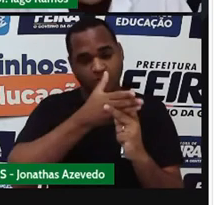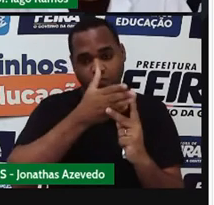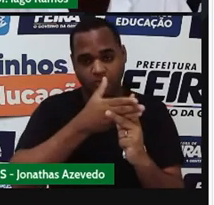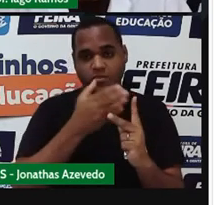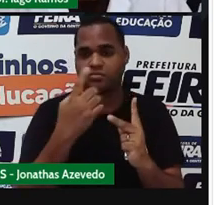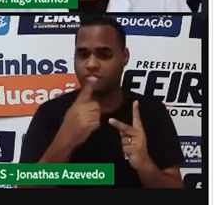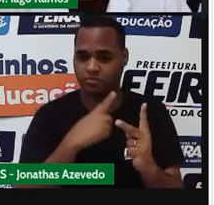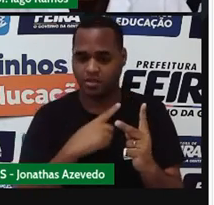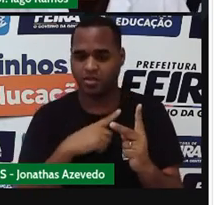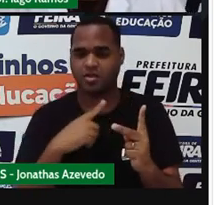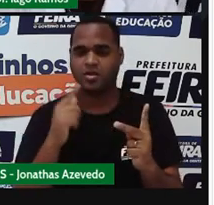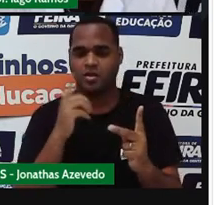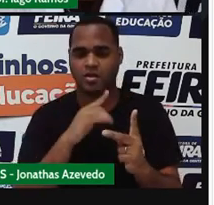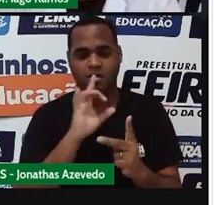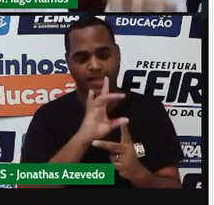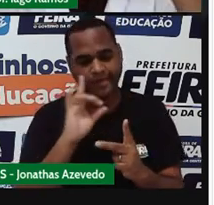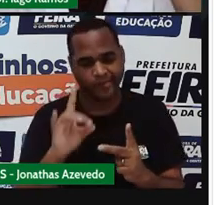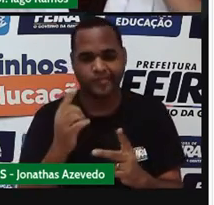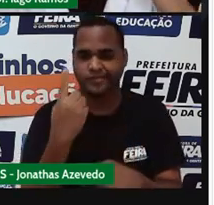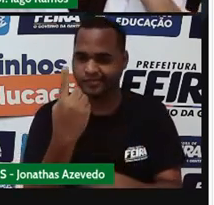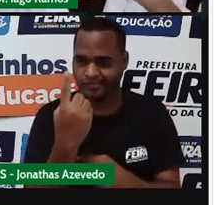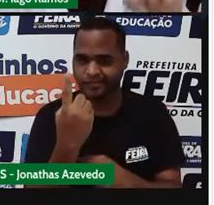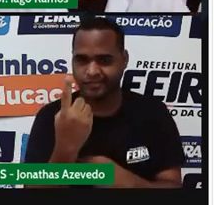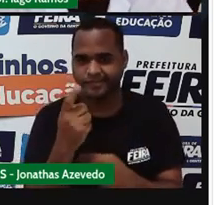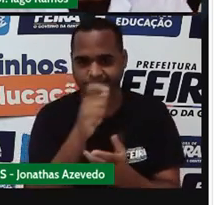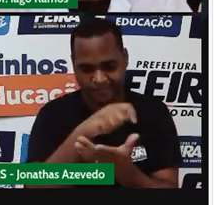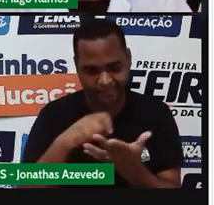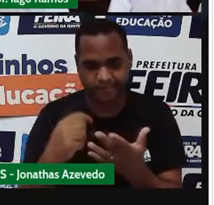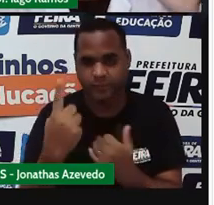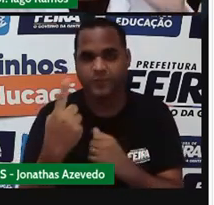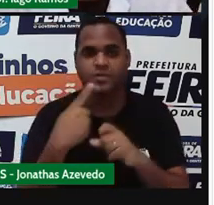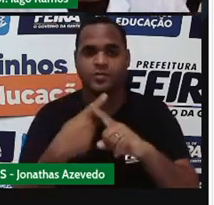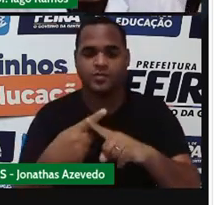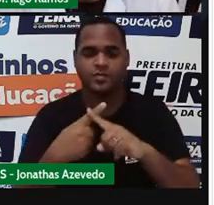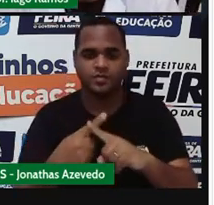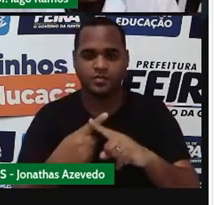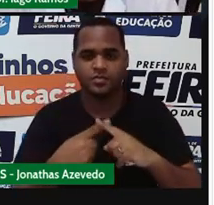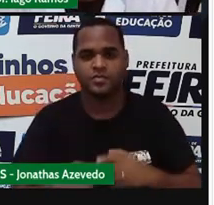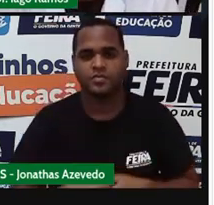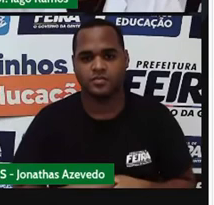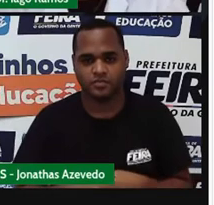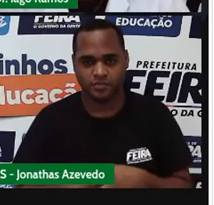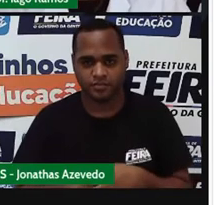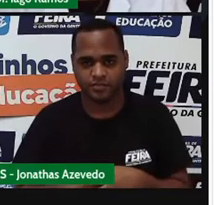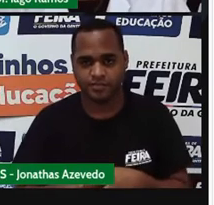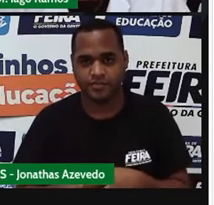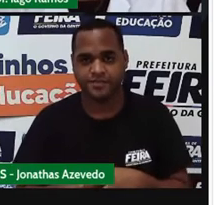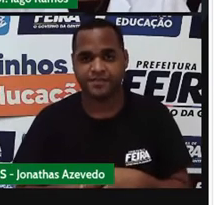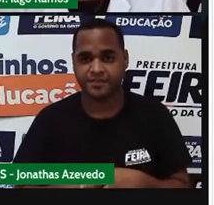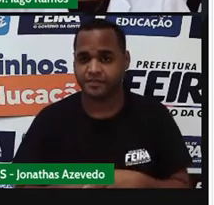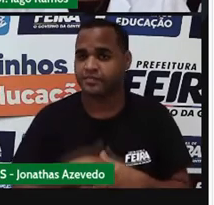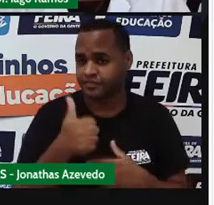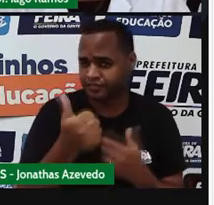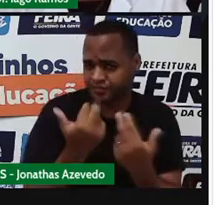cada um recebe um. Então eu vou escrever apenas um x. Olha só. Igual.